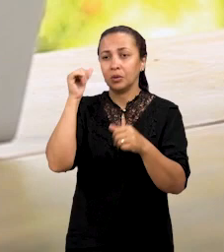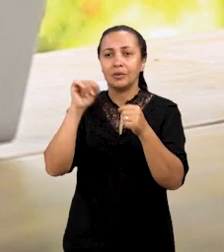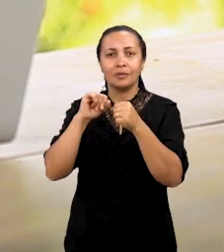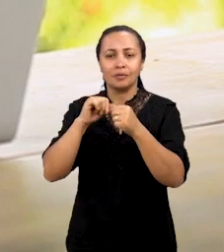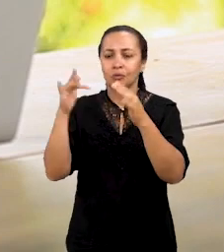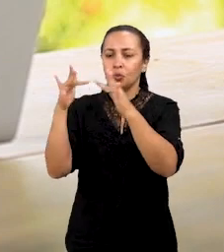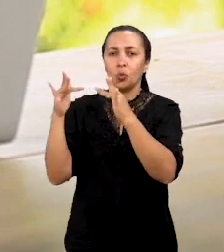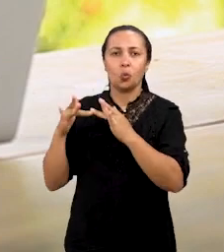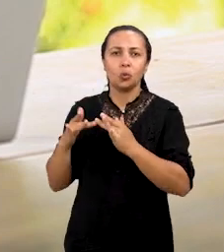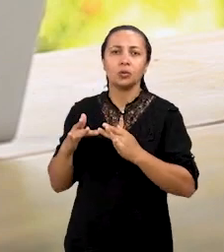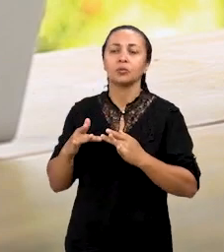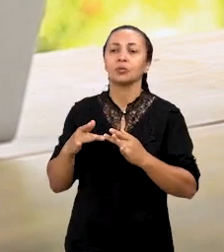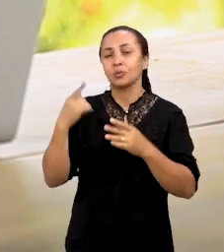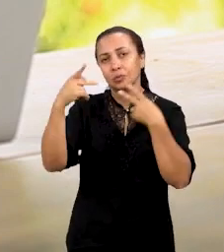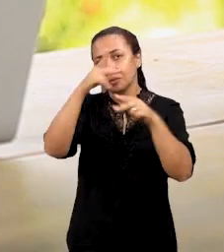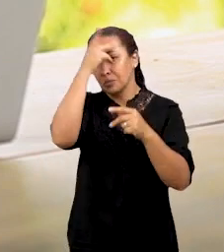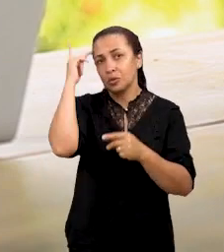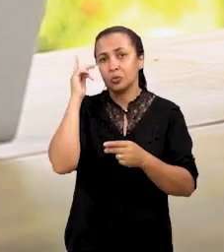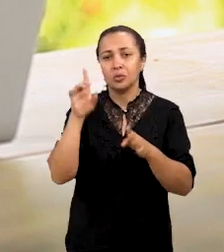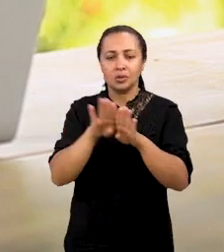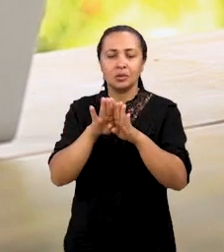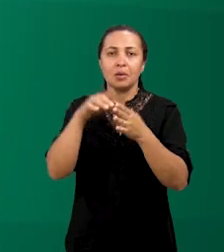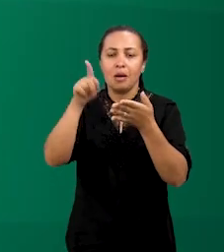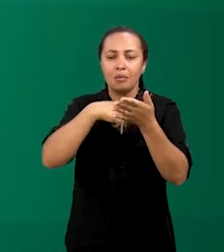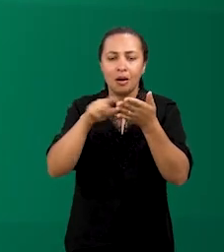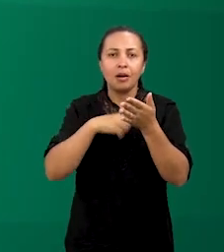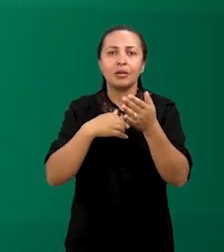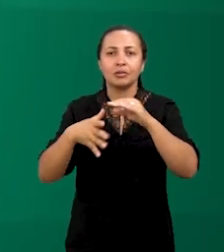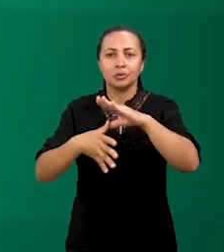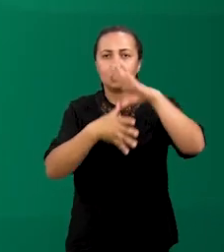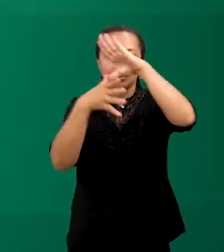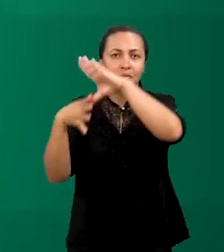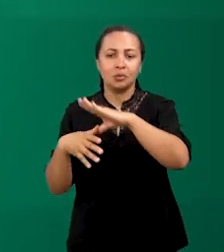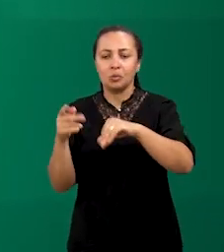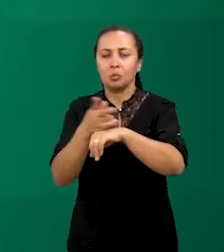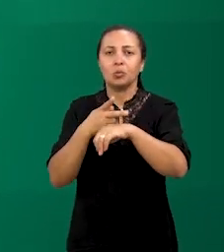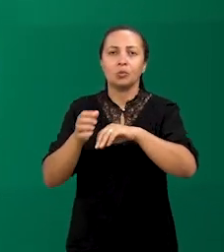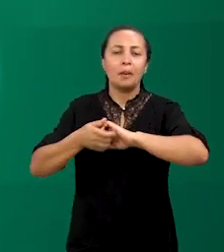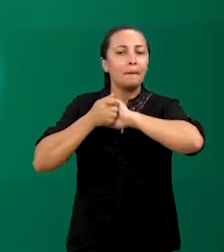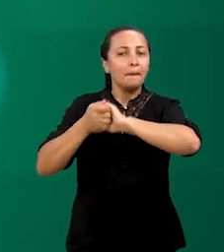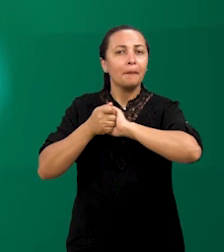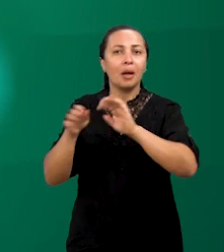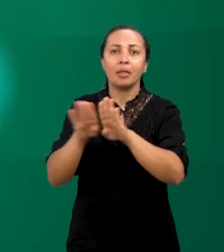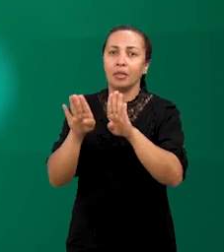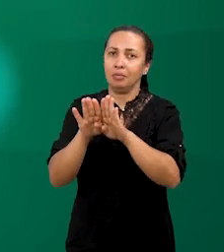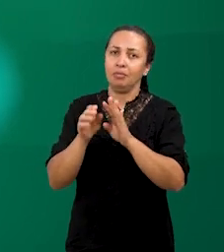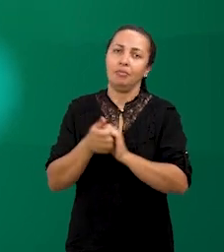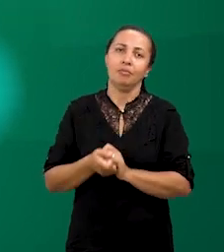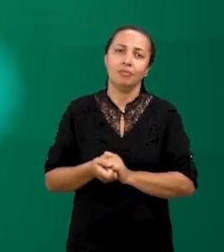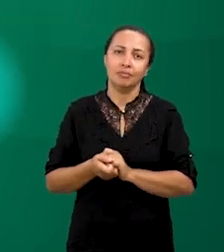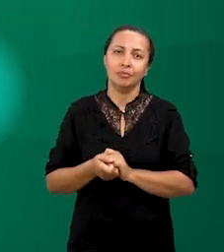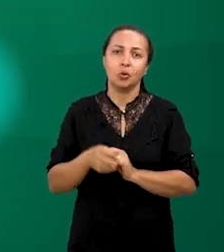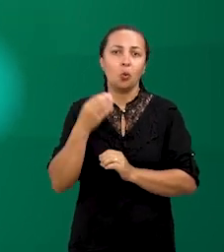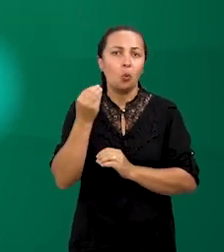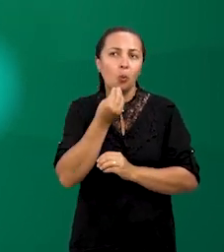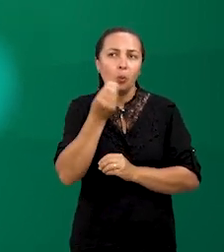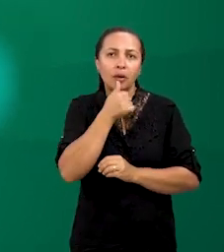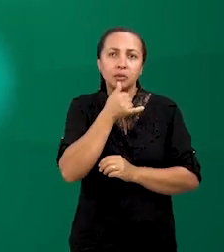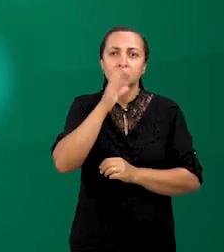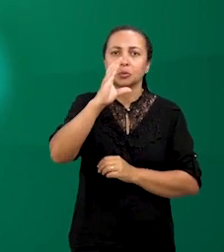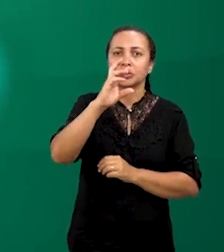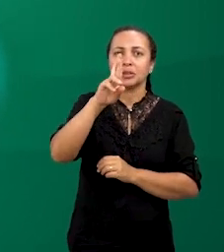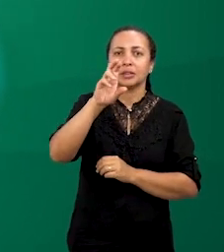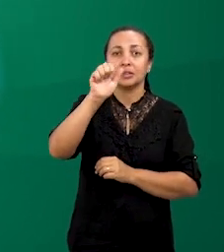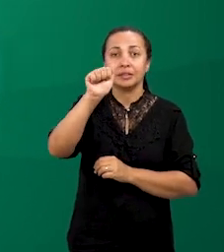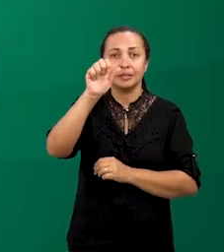contato com essas pessoas e marcando elas no mapa, buscando parcerias também, como por exemplo o CRAS, que são